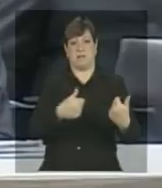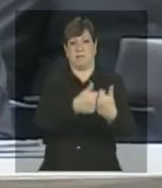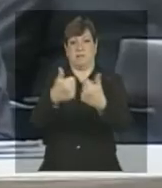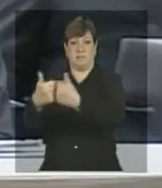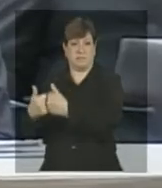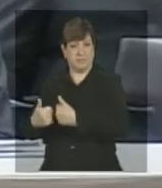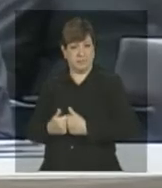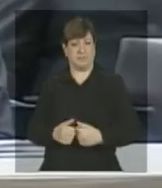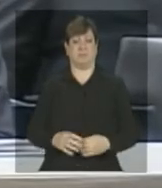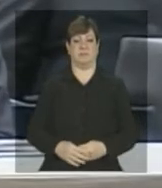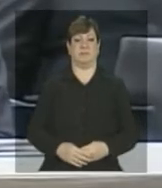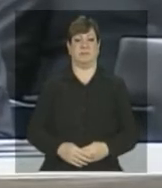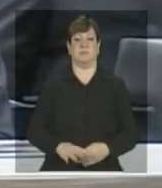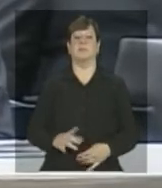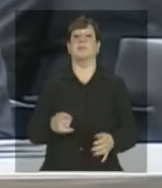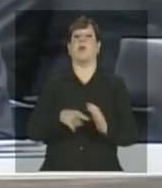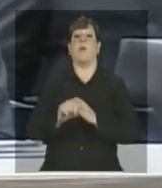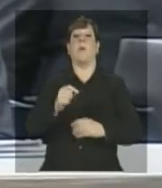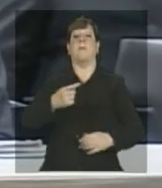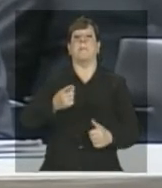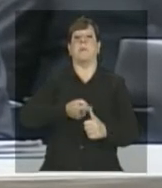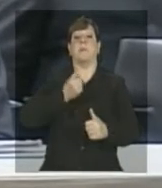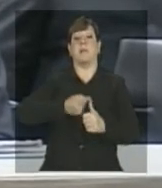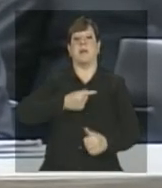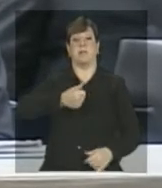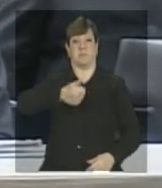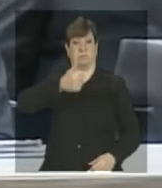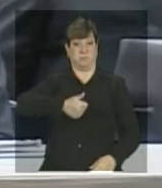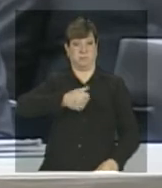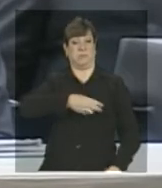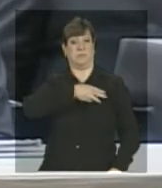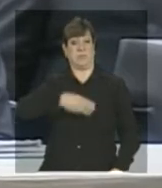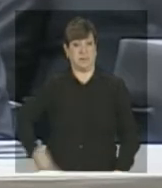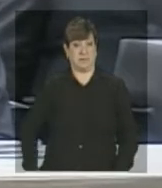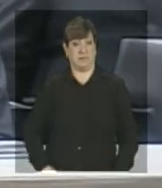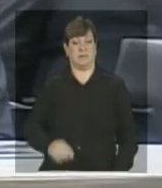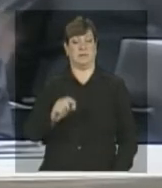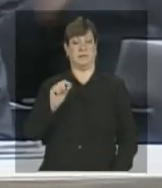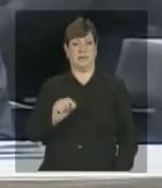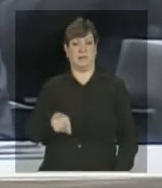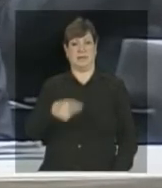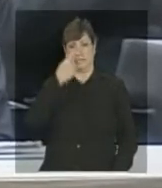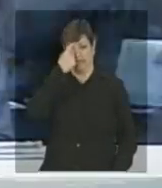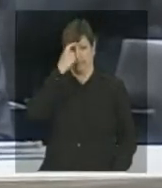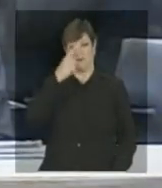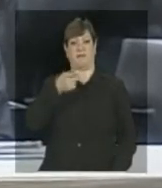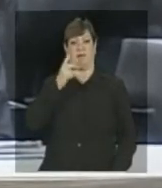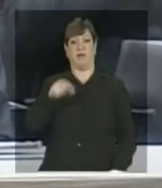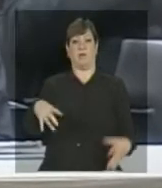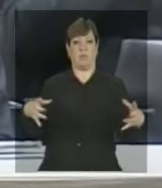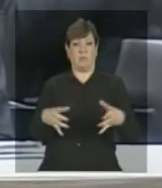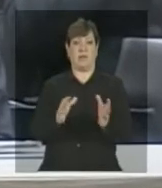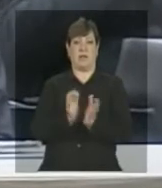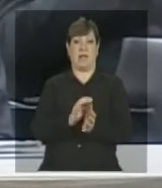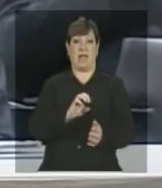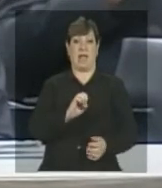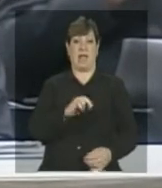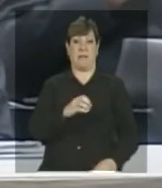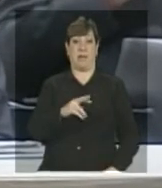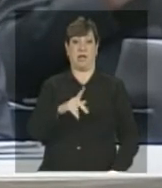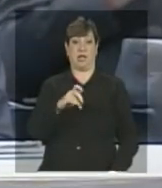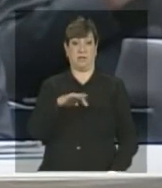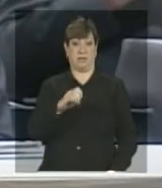O primeiro-ministro da Índia disse que a situação global enfrentada hoje é um cenário misto. De um lado, emergentes crescendo.